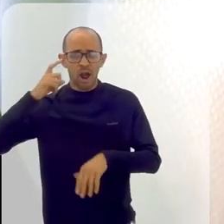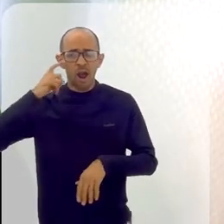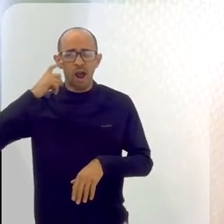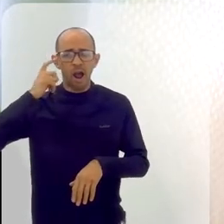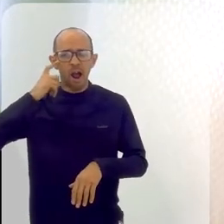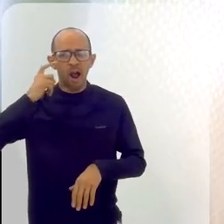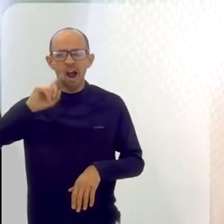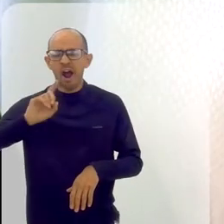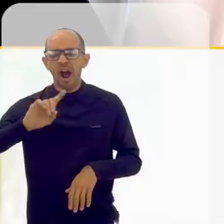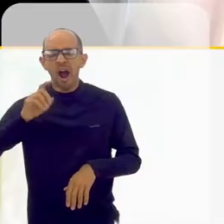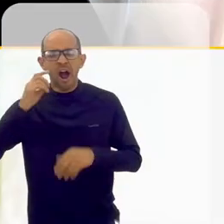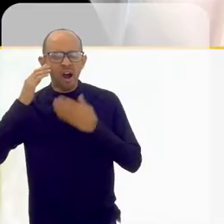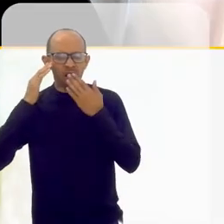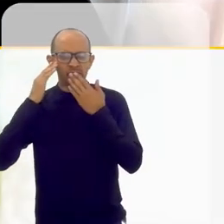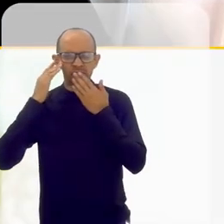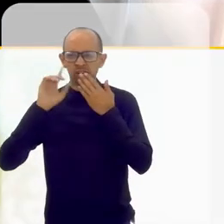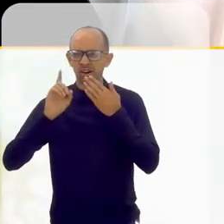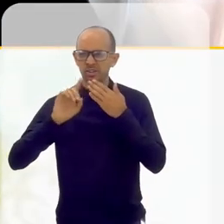nem percebia que eu tinha,